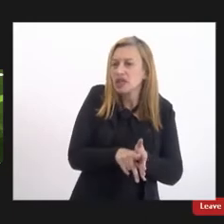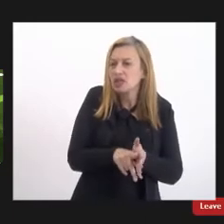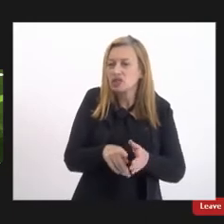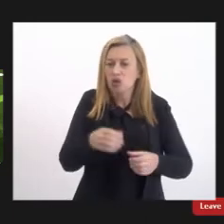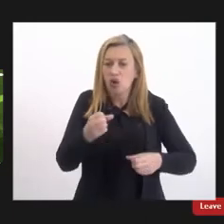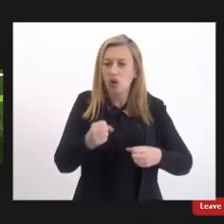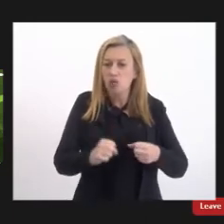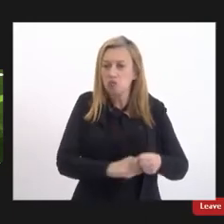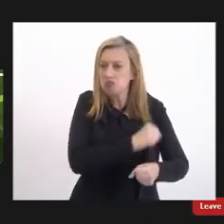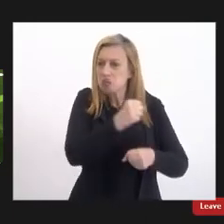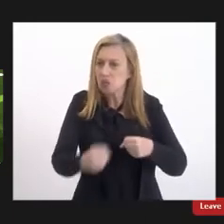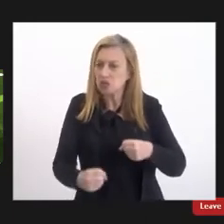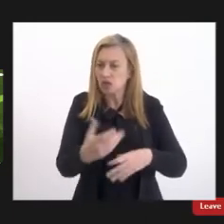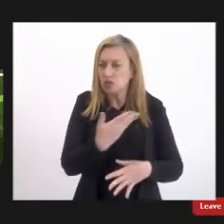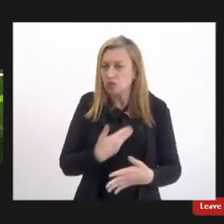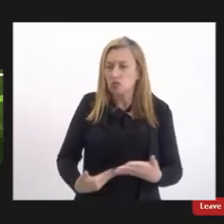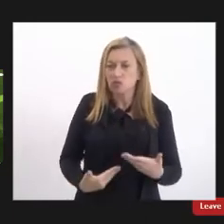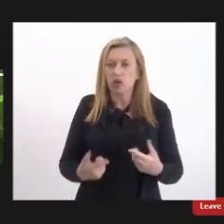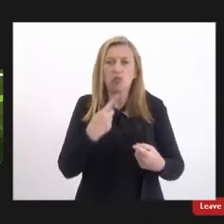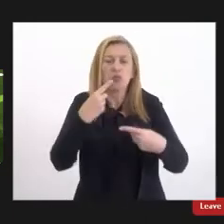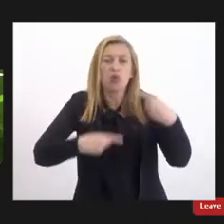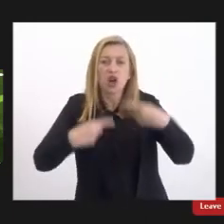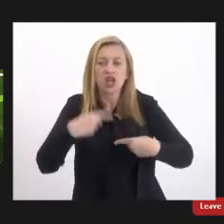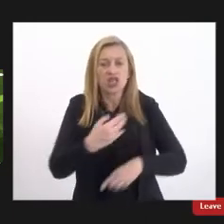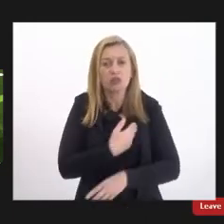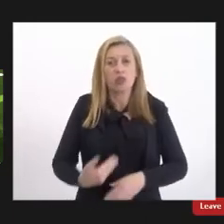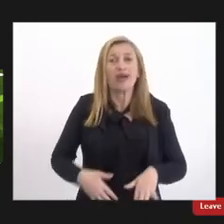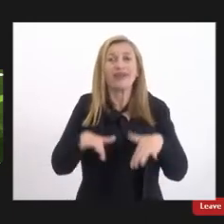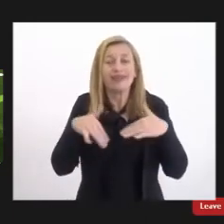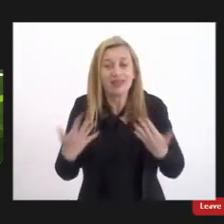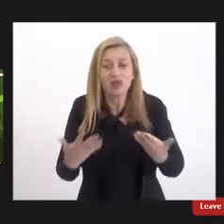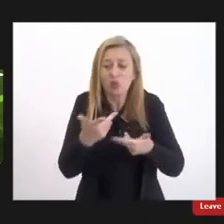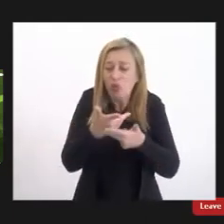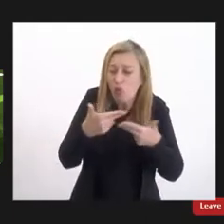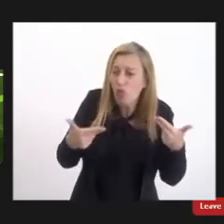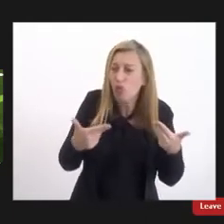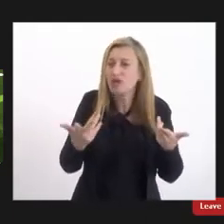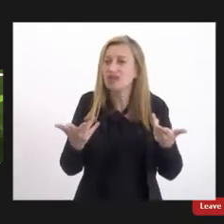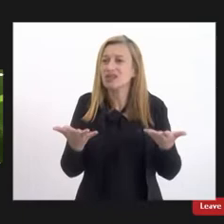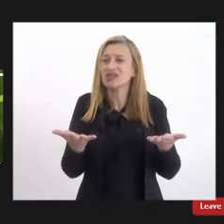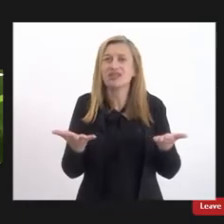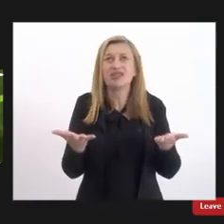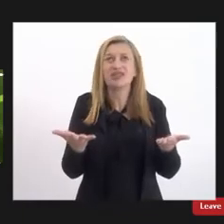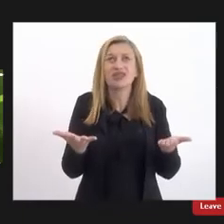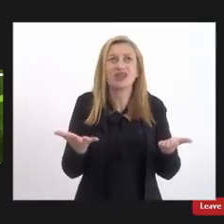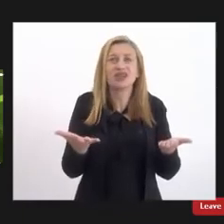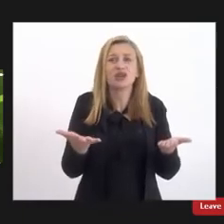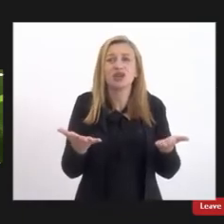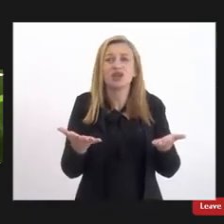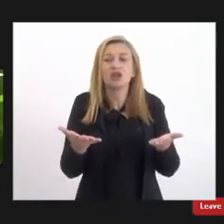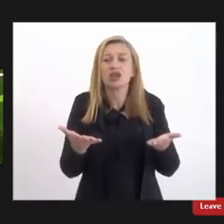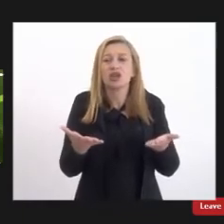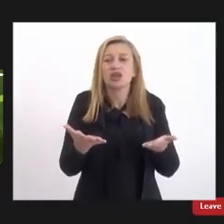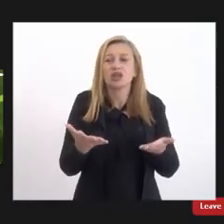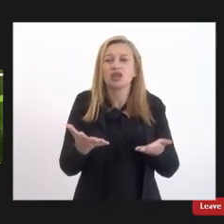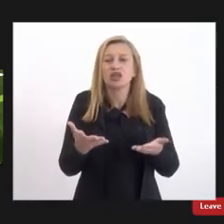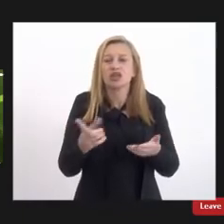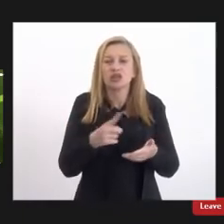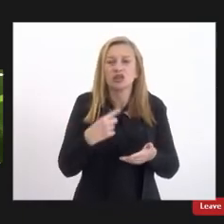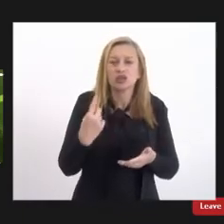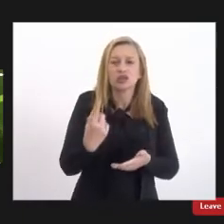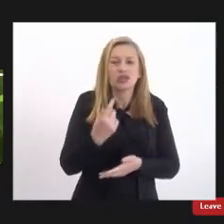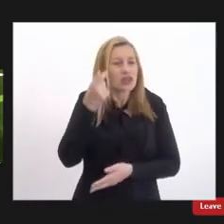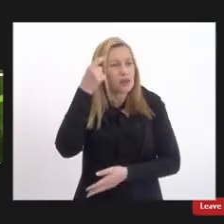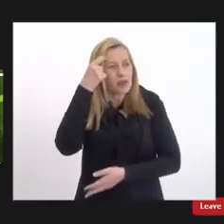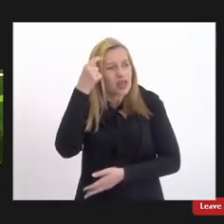de políticas públicas então são coisas assim que vem né nosso turbilhão da nossa cabeça